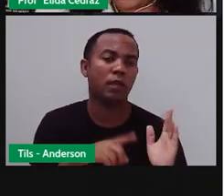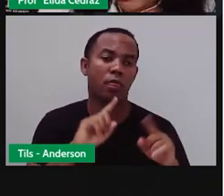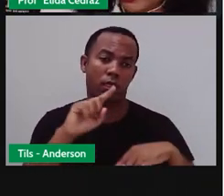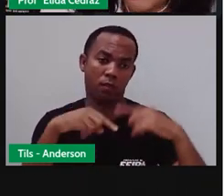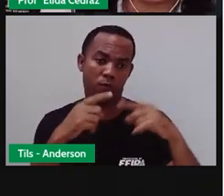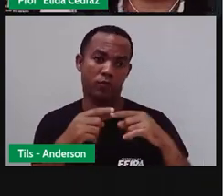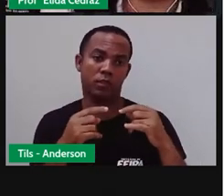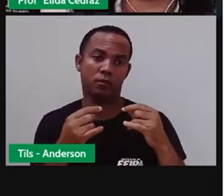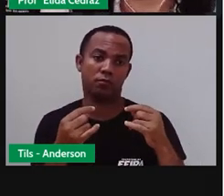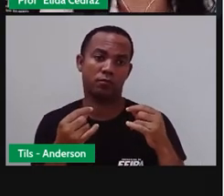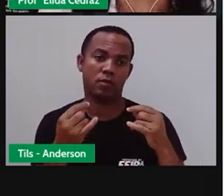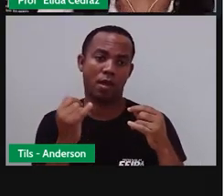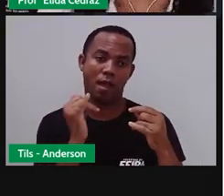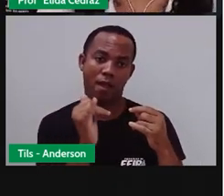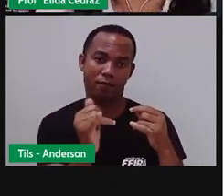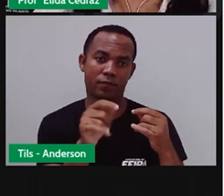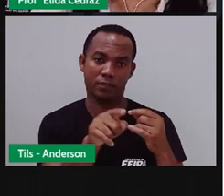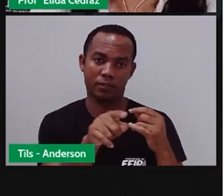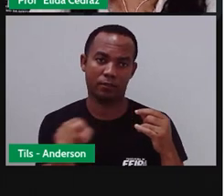gente.